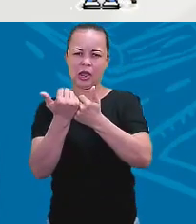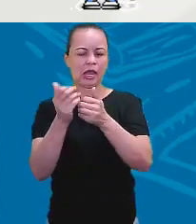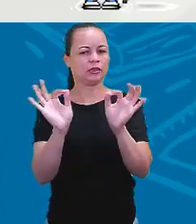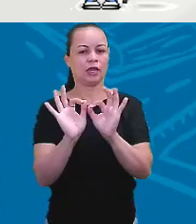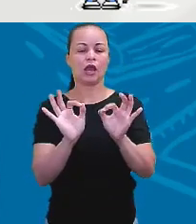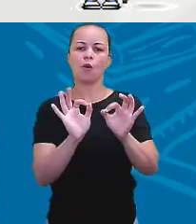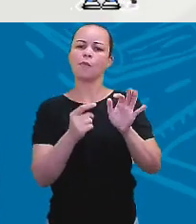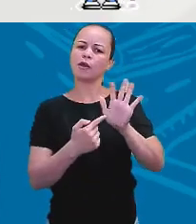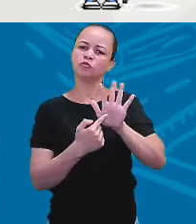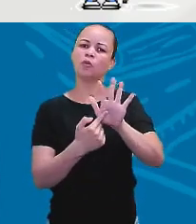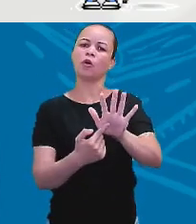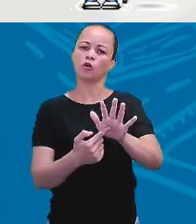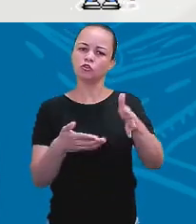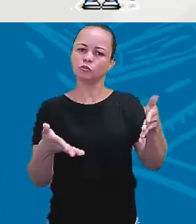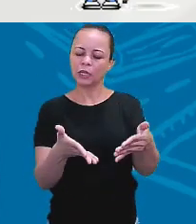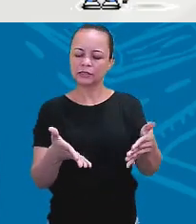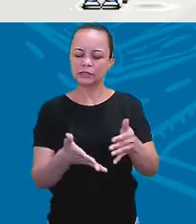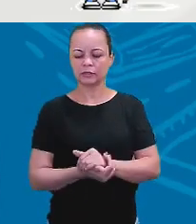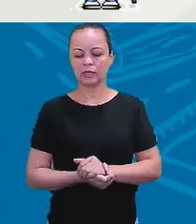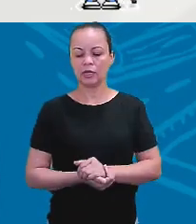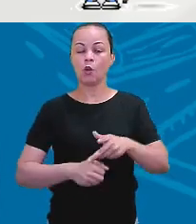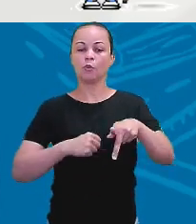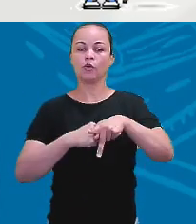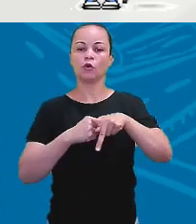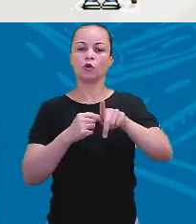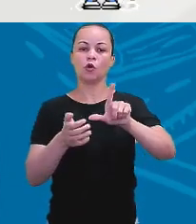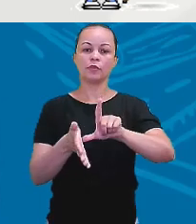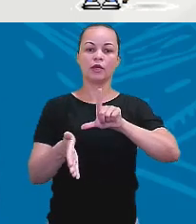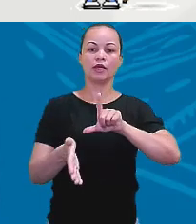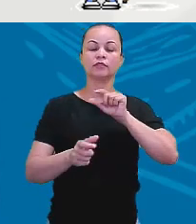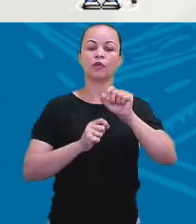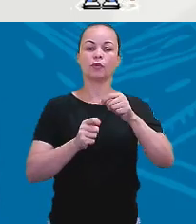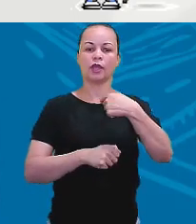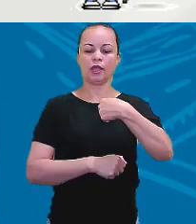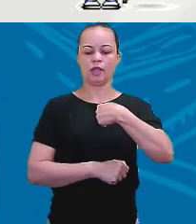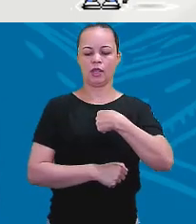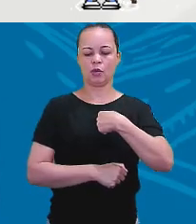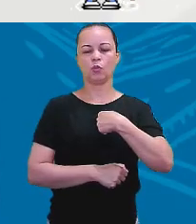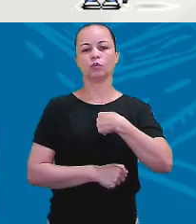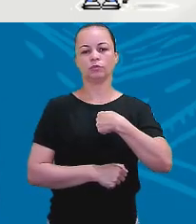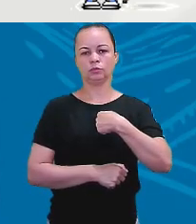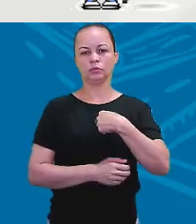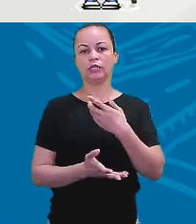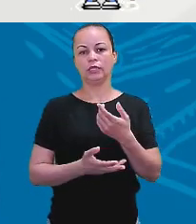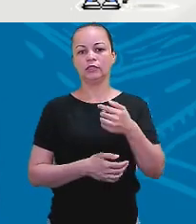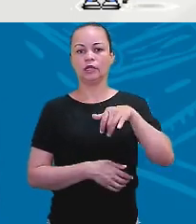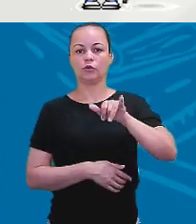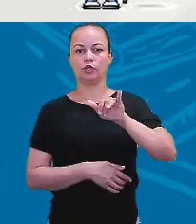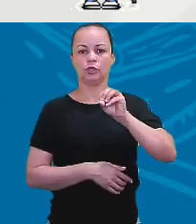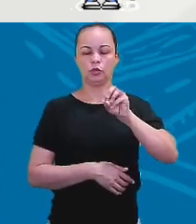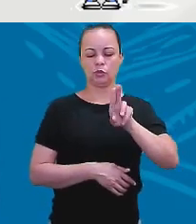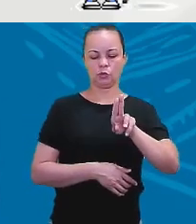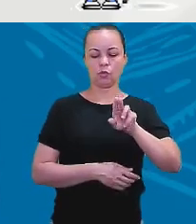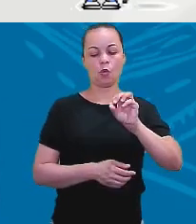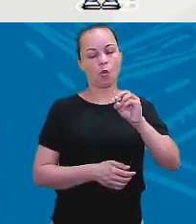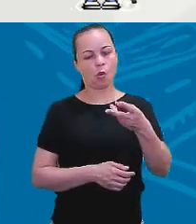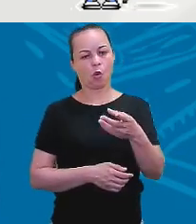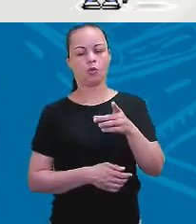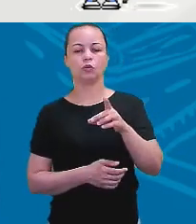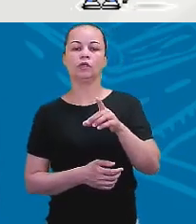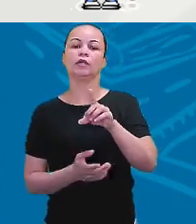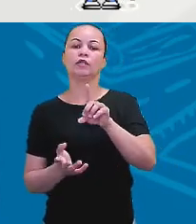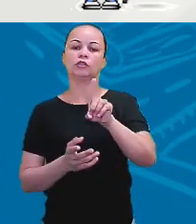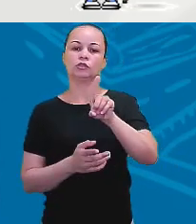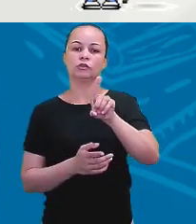presente. Então, ó, quem é o pronome que vem antes? You. Então, com you eu vou usar do ou don't, tá?